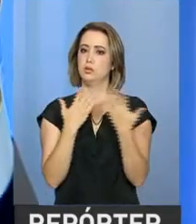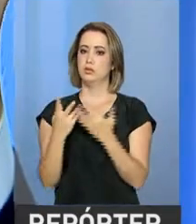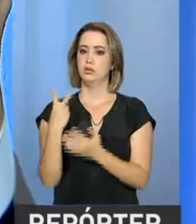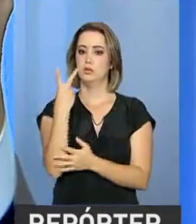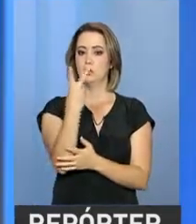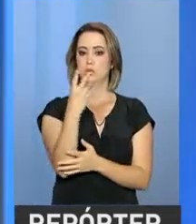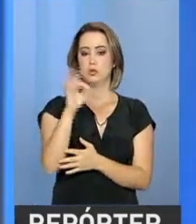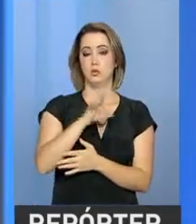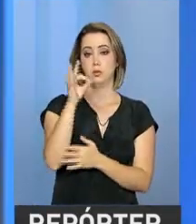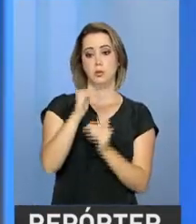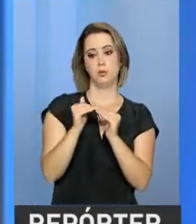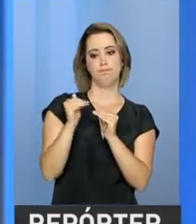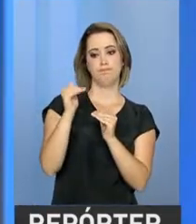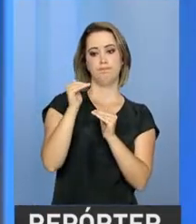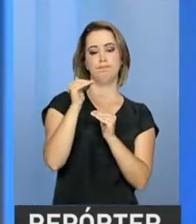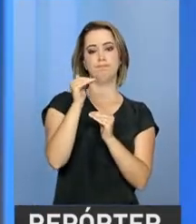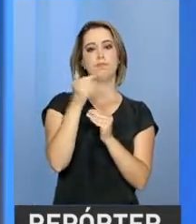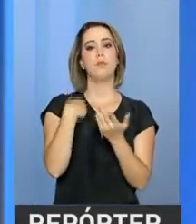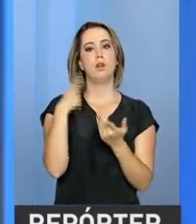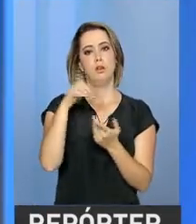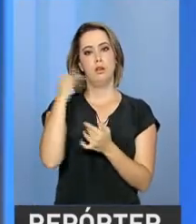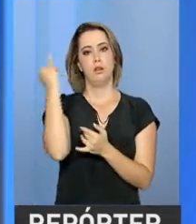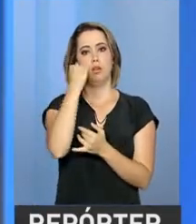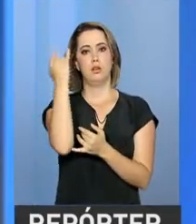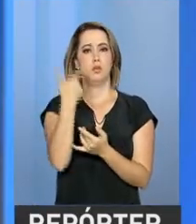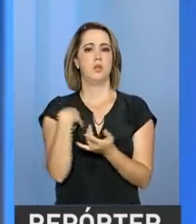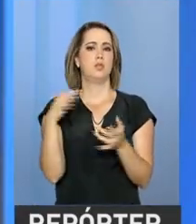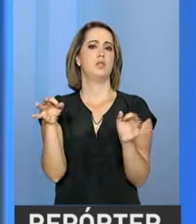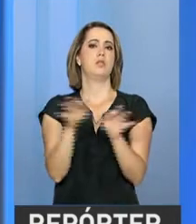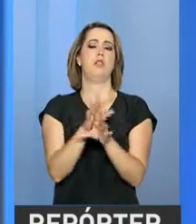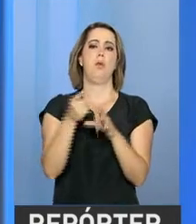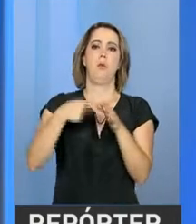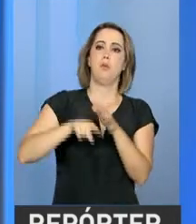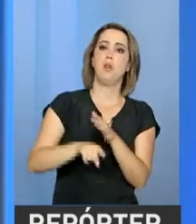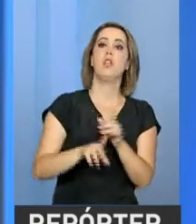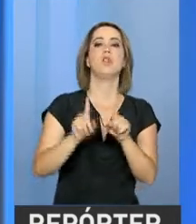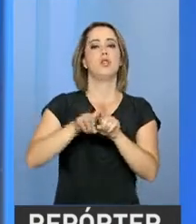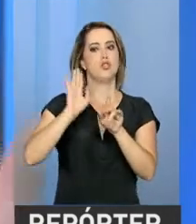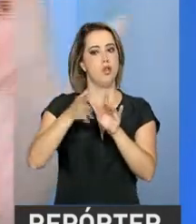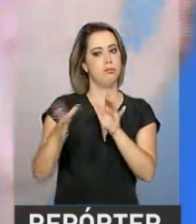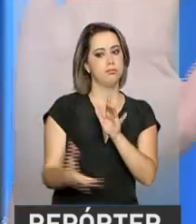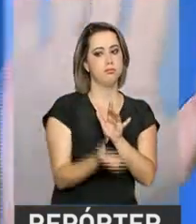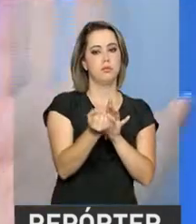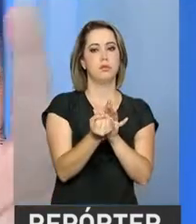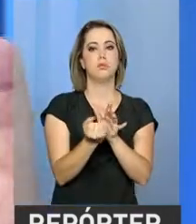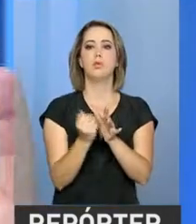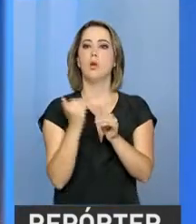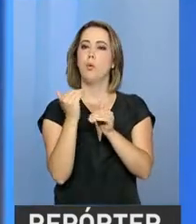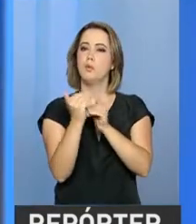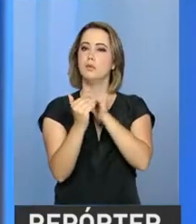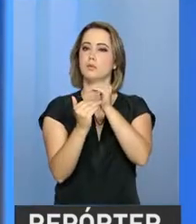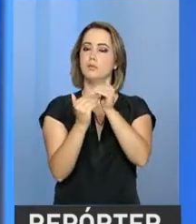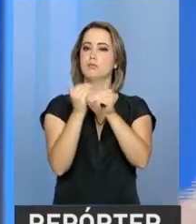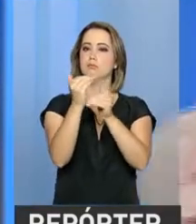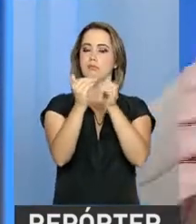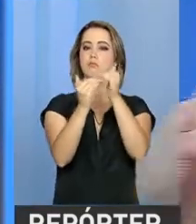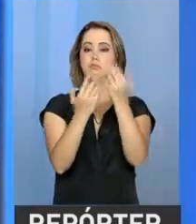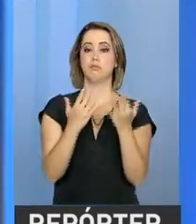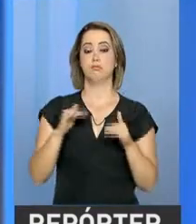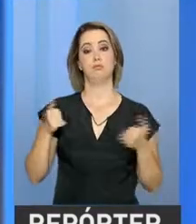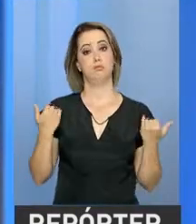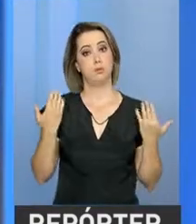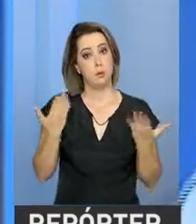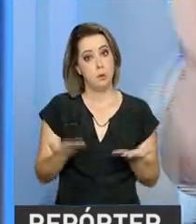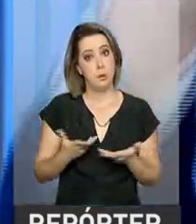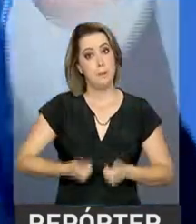% de crescimento. O importante agora não é só que estamos no fundo do poço, é que já saímos dele e já estamos crescendo. E